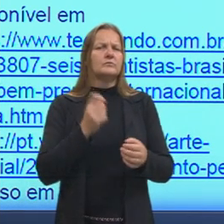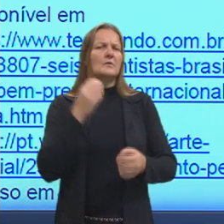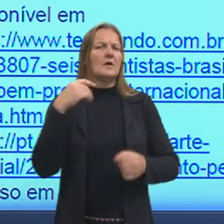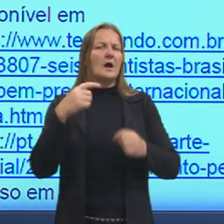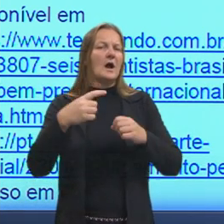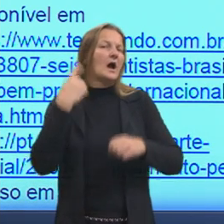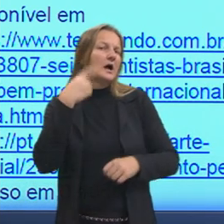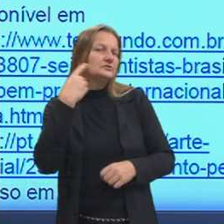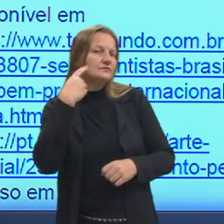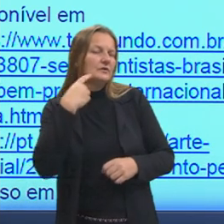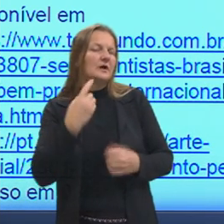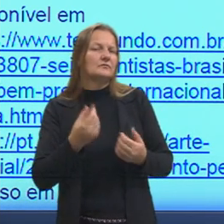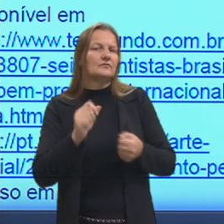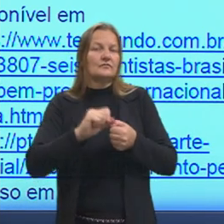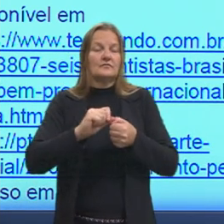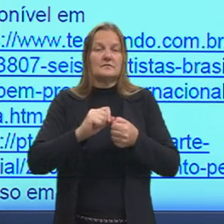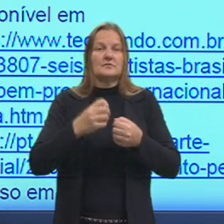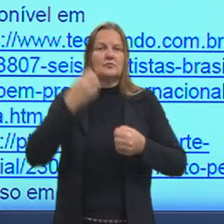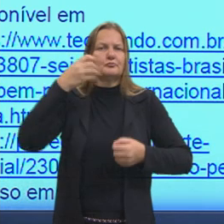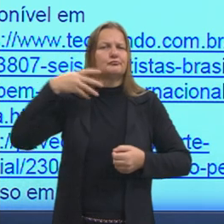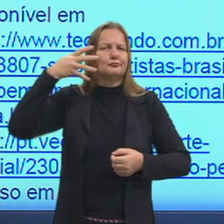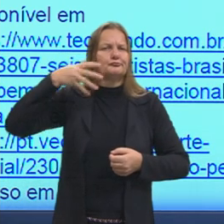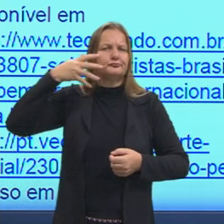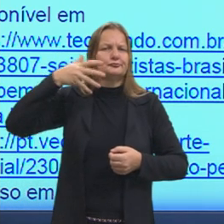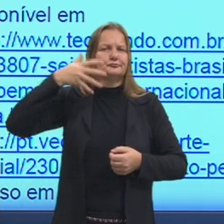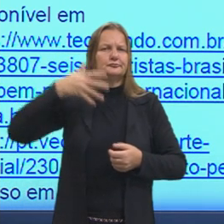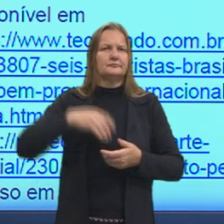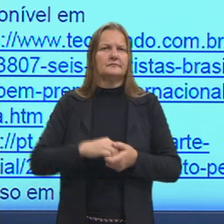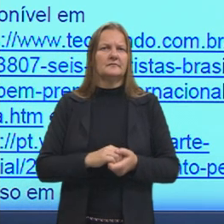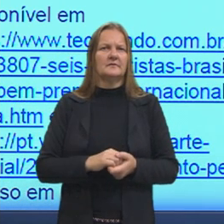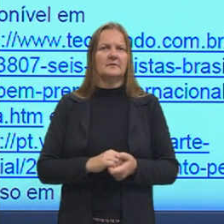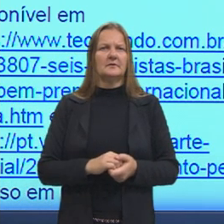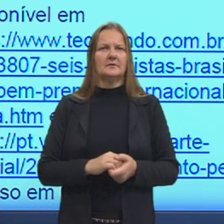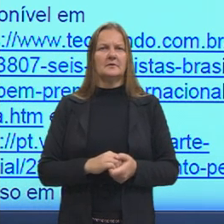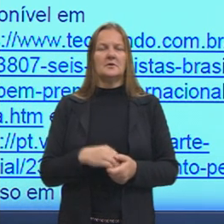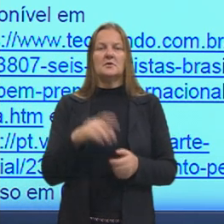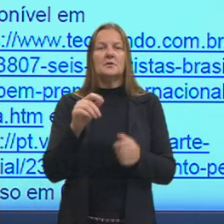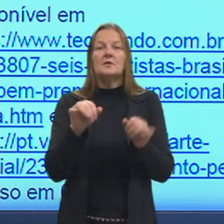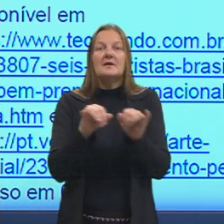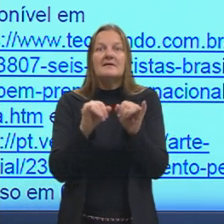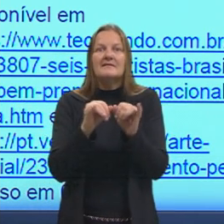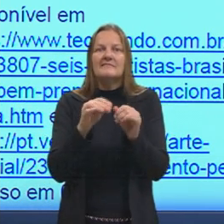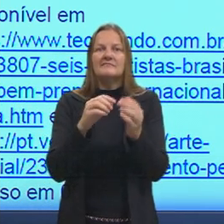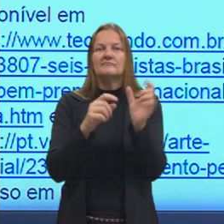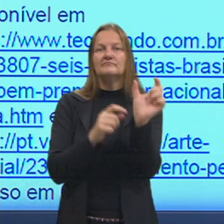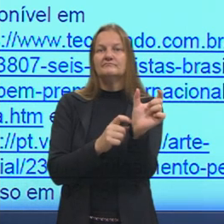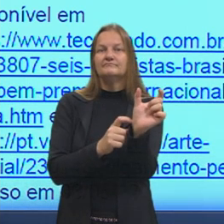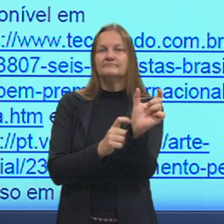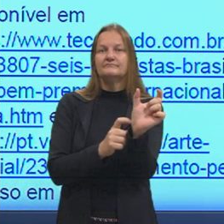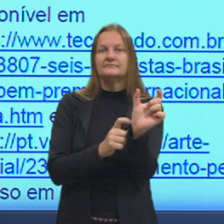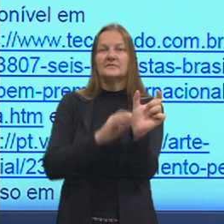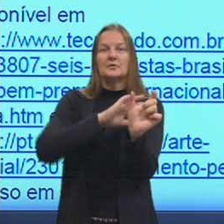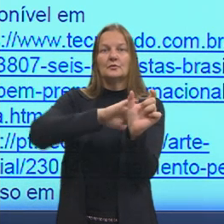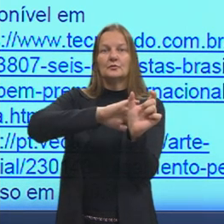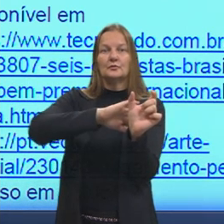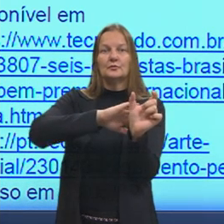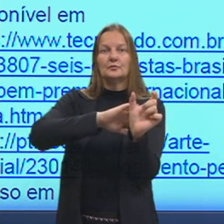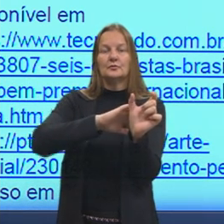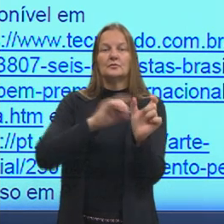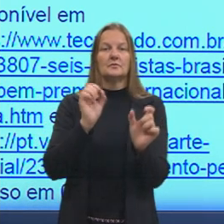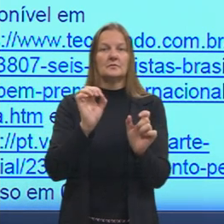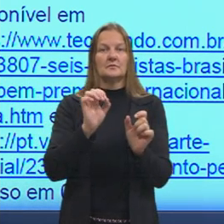essas pessoas aqui, elas não devem usar linguagens figuradas, elas não devem usar linguagens